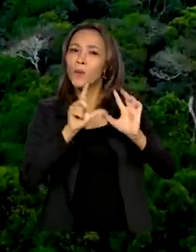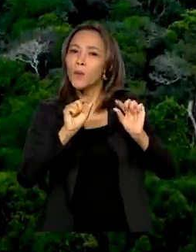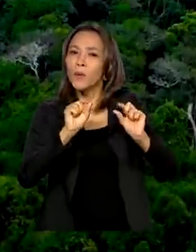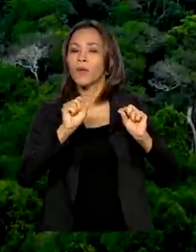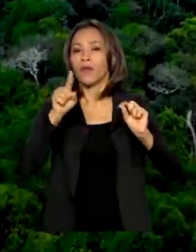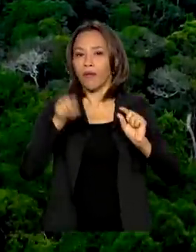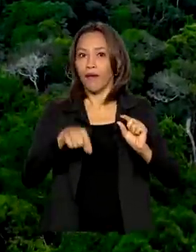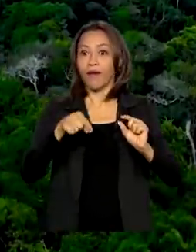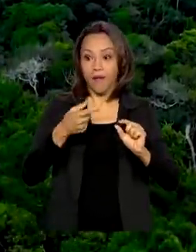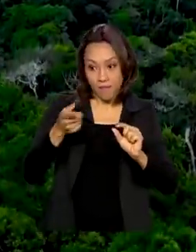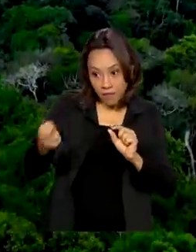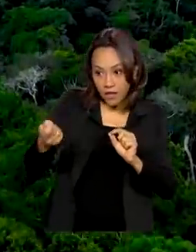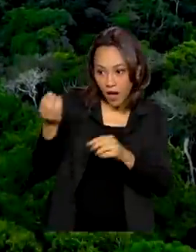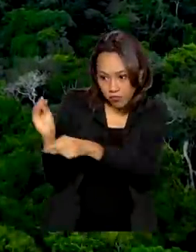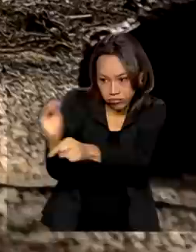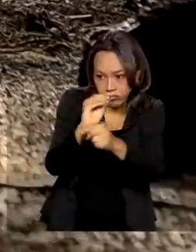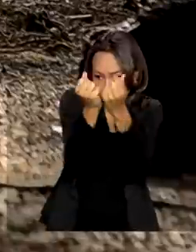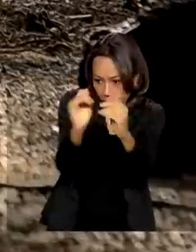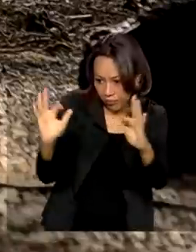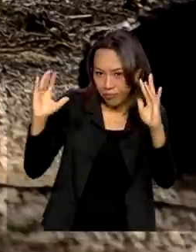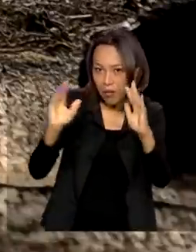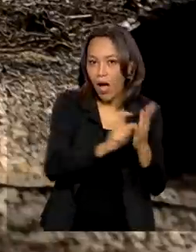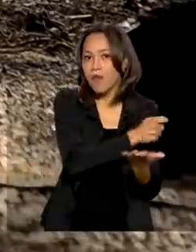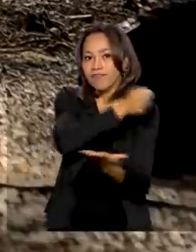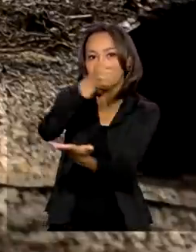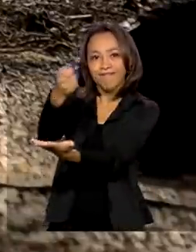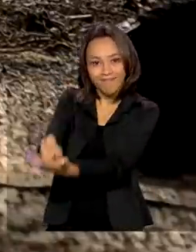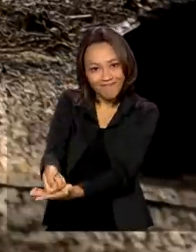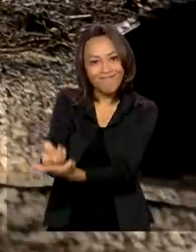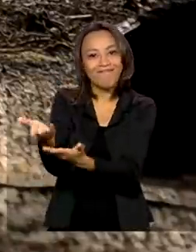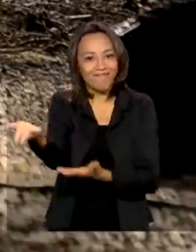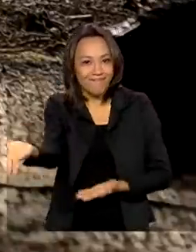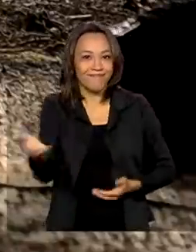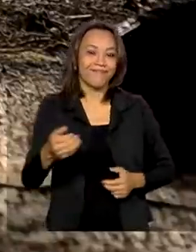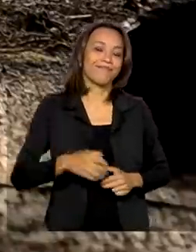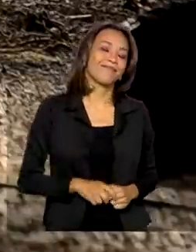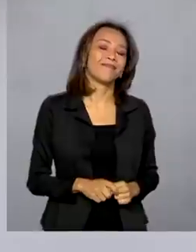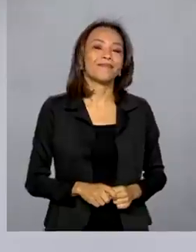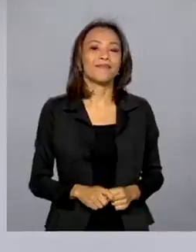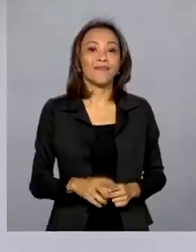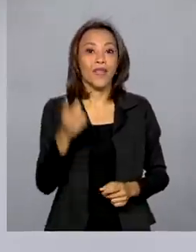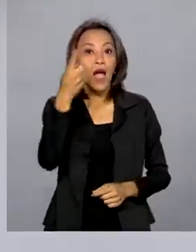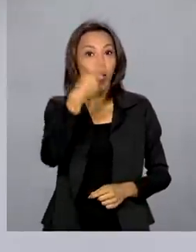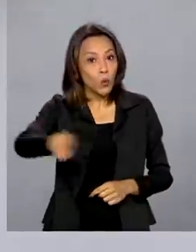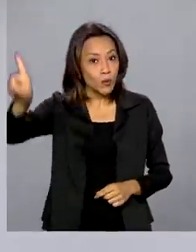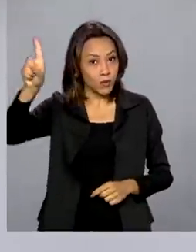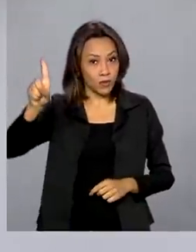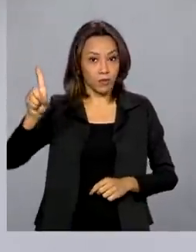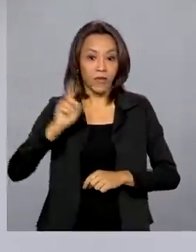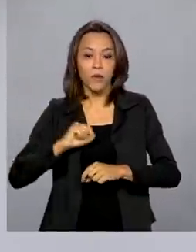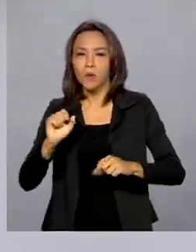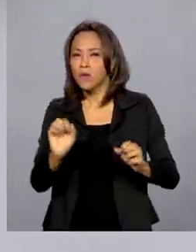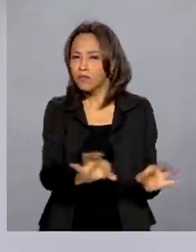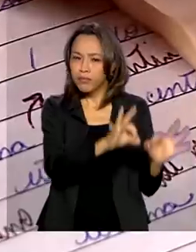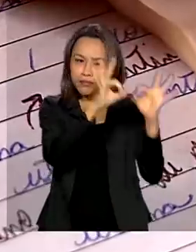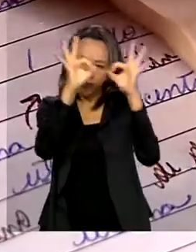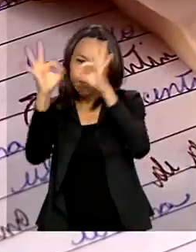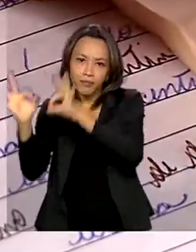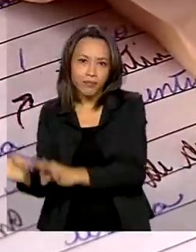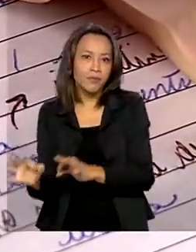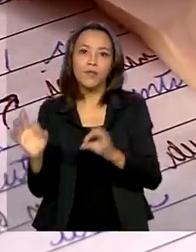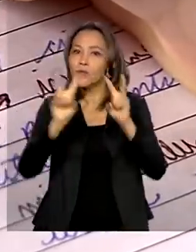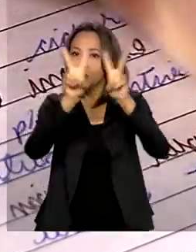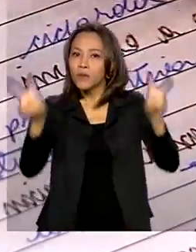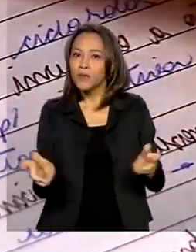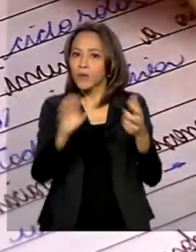permite remunerar quem presta serviços de conservação do meio ambiente. Na última reportagem da série sobre o Enem,